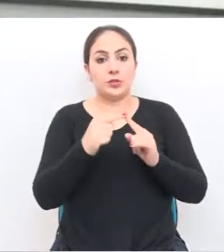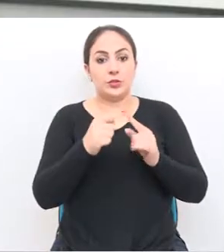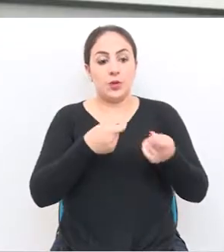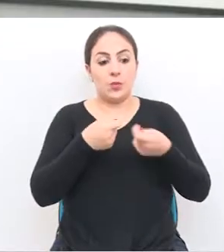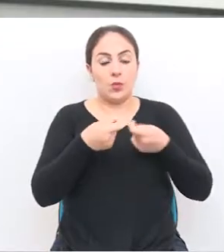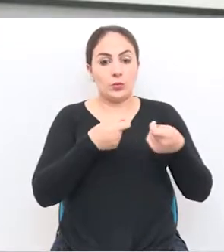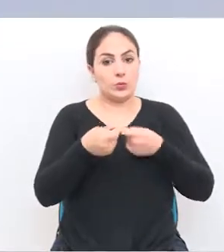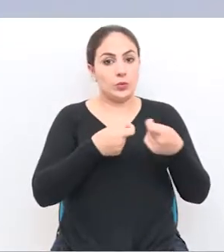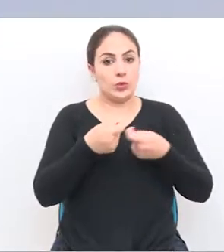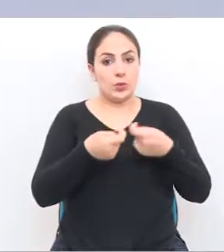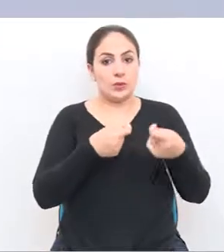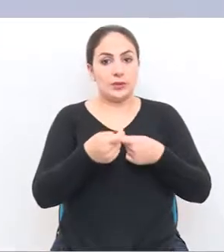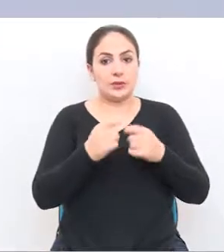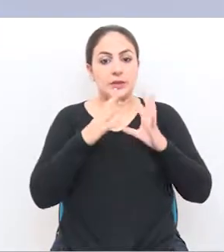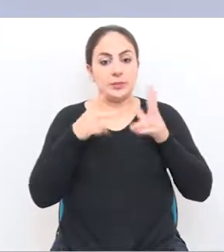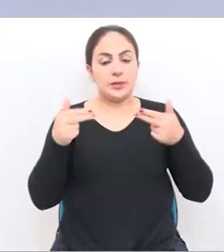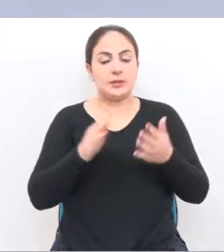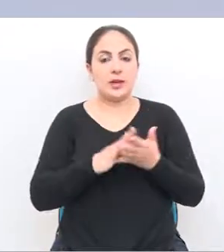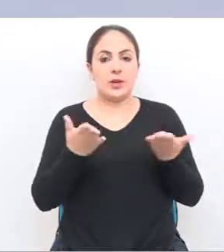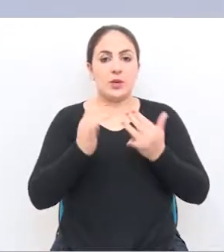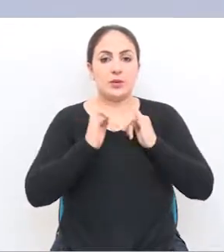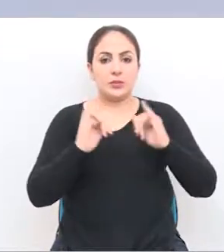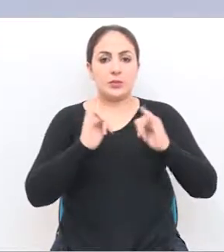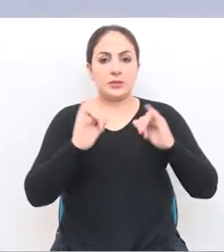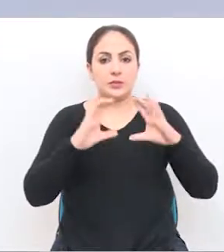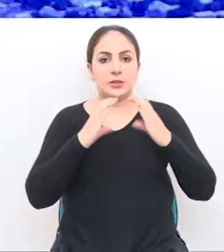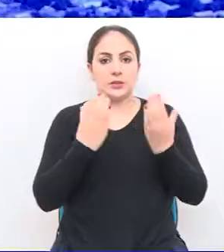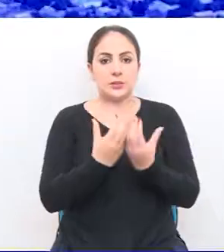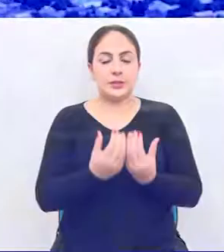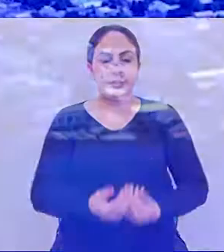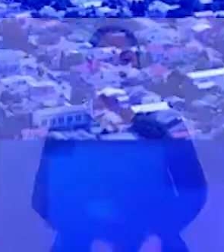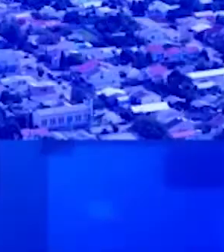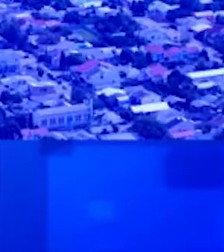naturalidade dos animais. Agora, no Jornal da Câmara.